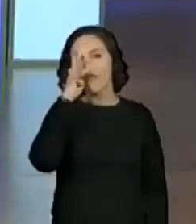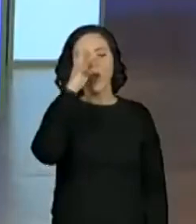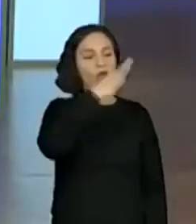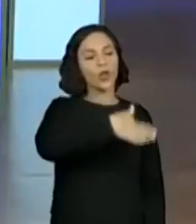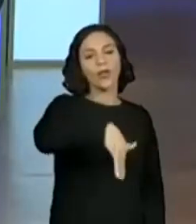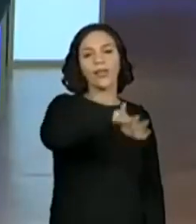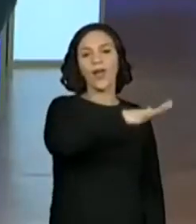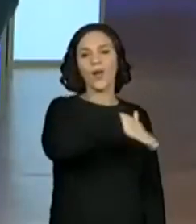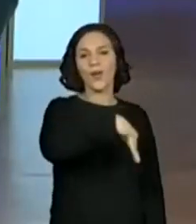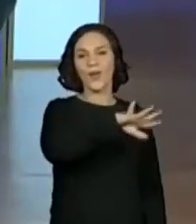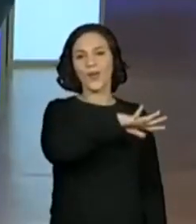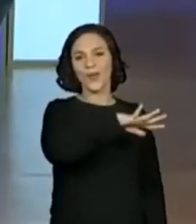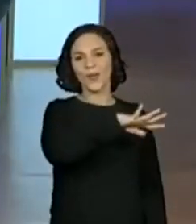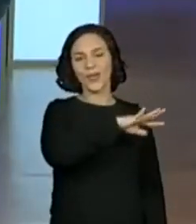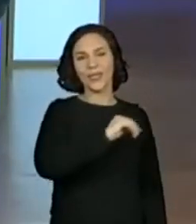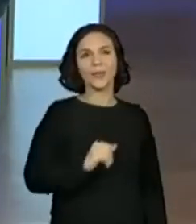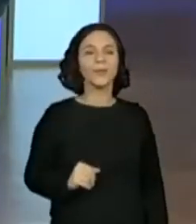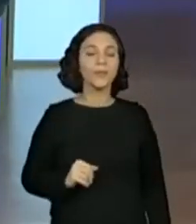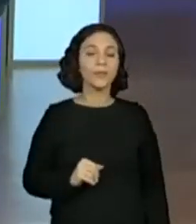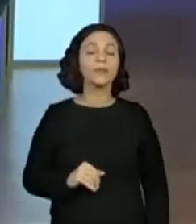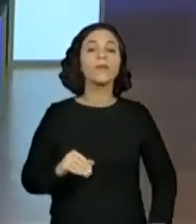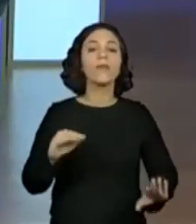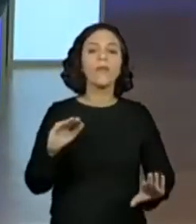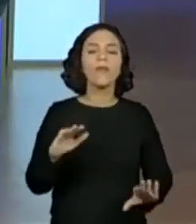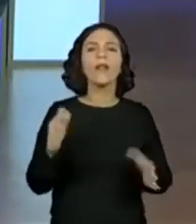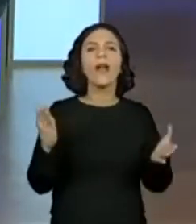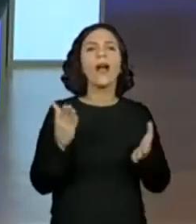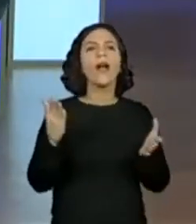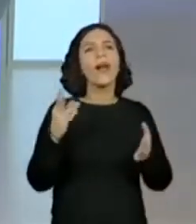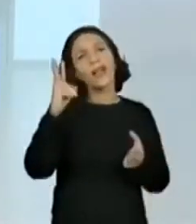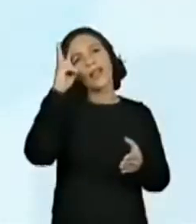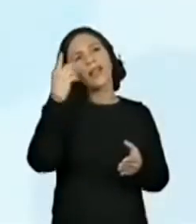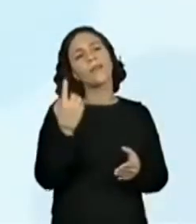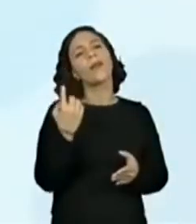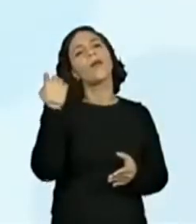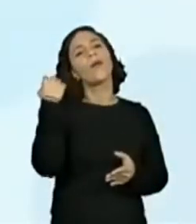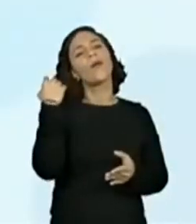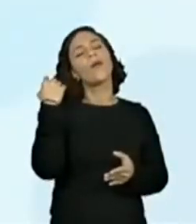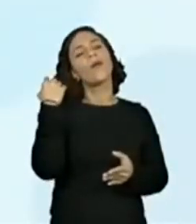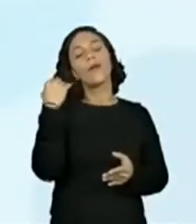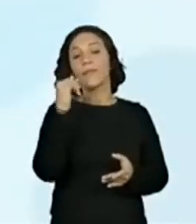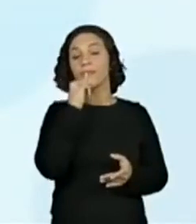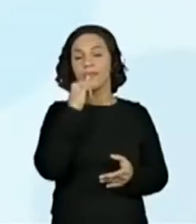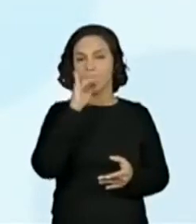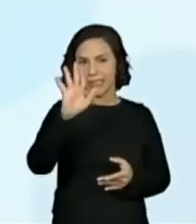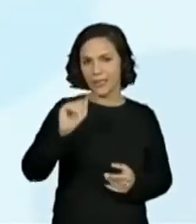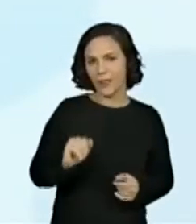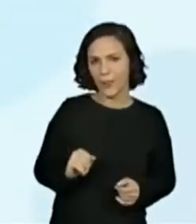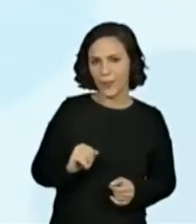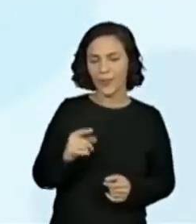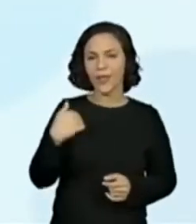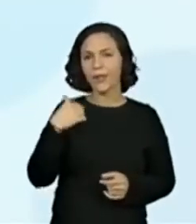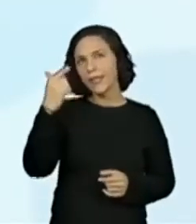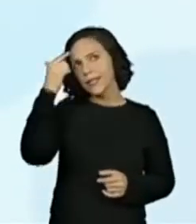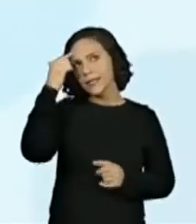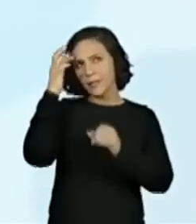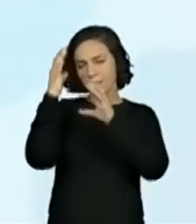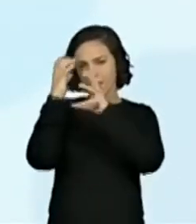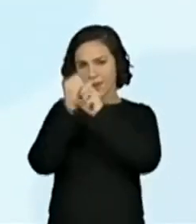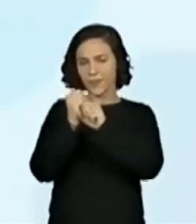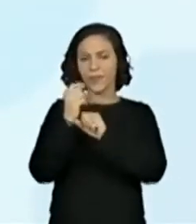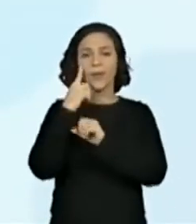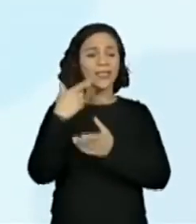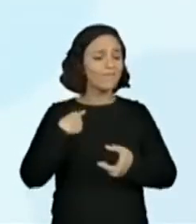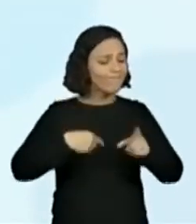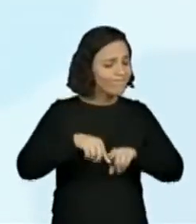Eles tinham colocado ali. E aquele da cabeça, vamos relembrar eles? Vamos. Se eu fosse fazer, né, criançada? Não tenho